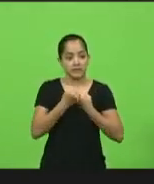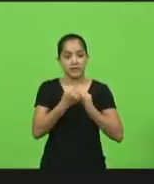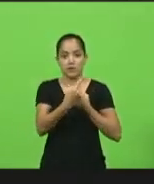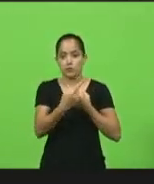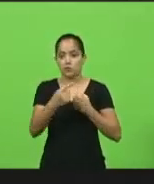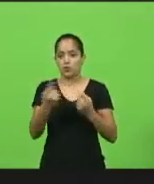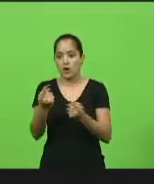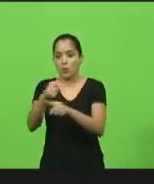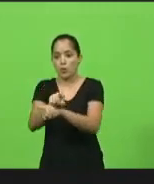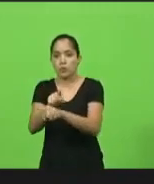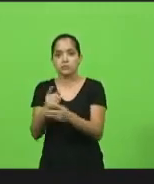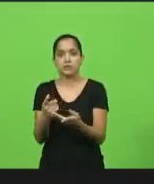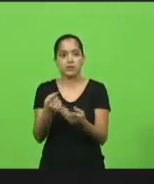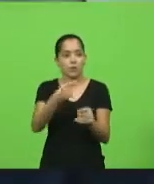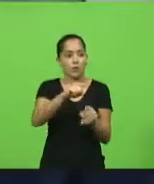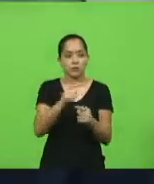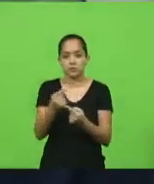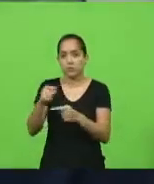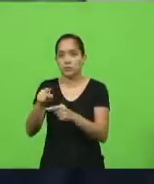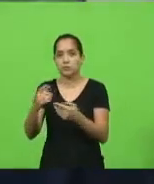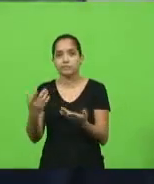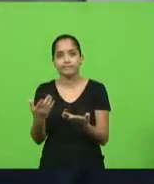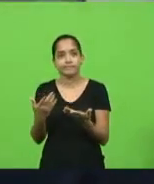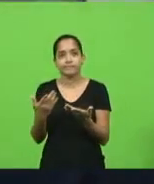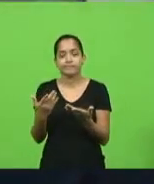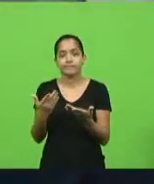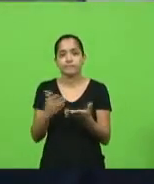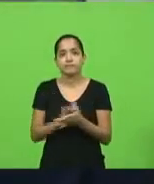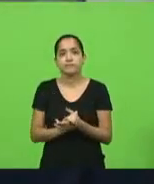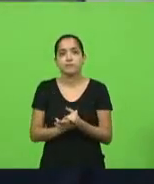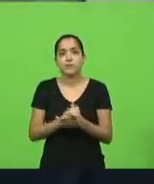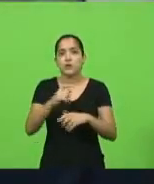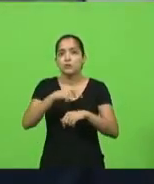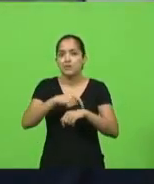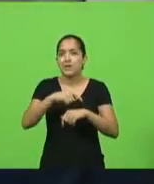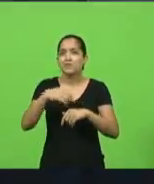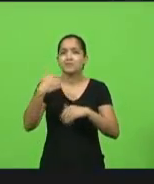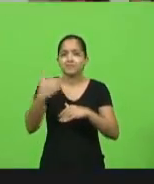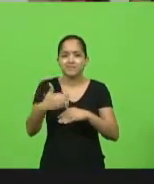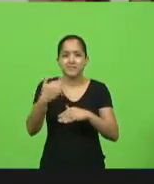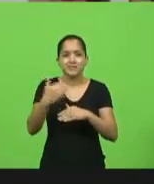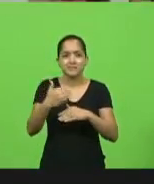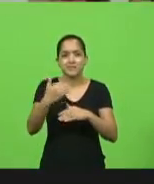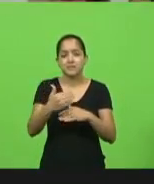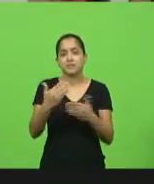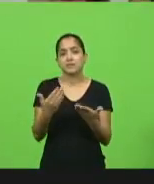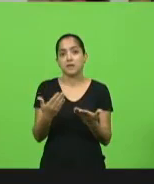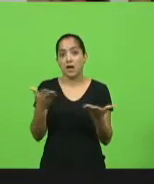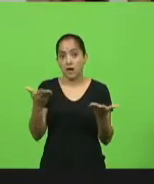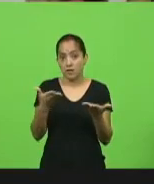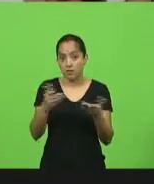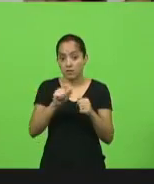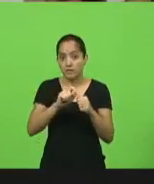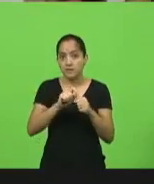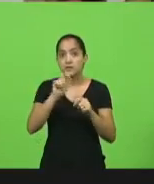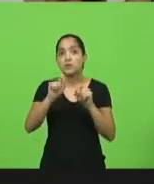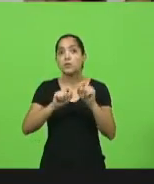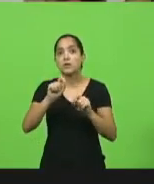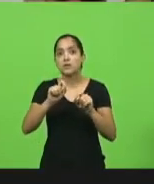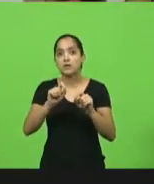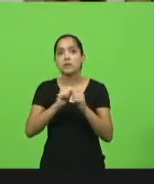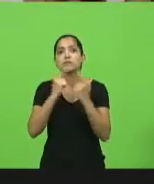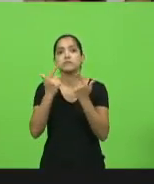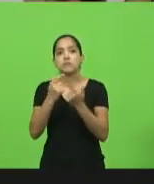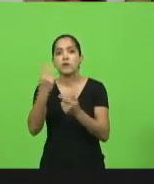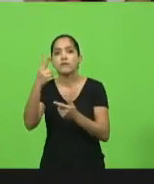Se esse falar isso, o outro faz o contrário. É o tempo todo isso. O que nós temos que fazer agora, a Assembleia destinou 20 milhões ao governo